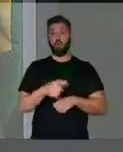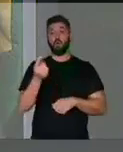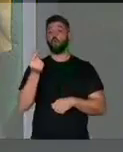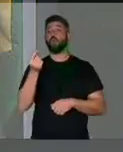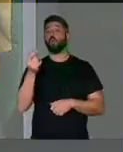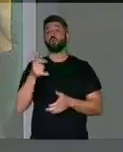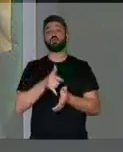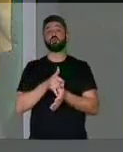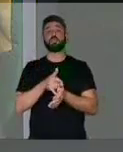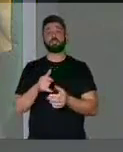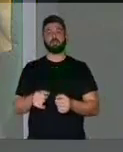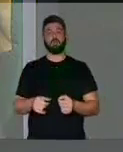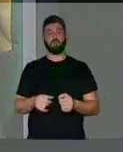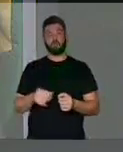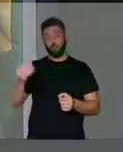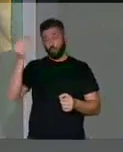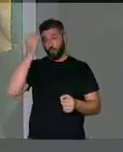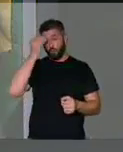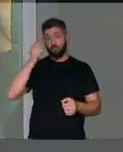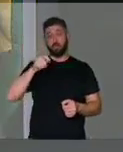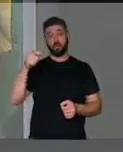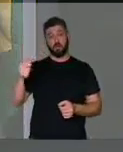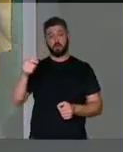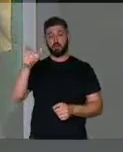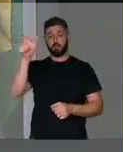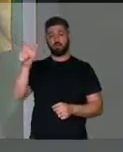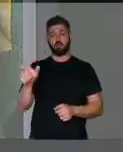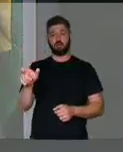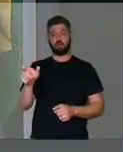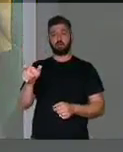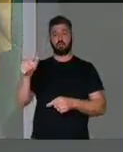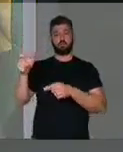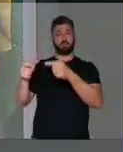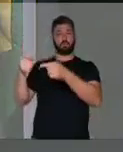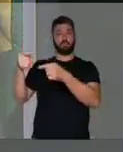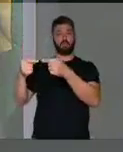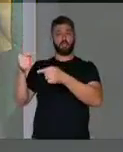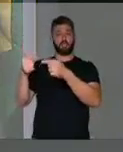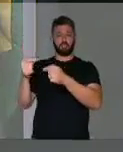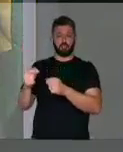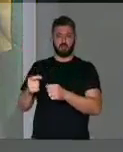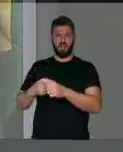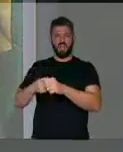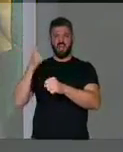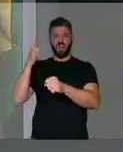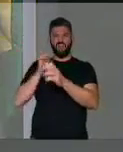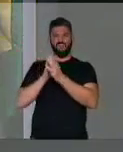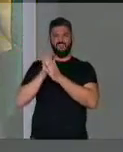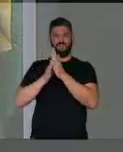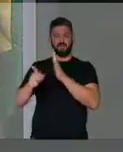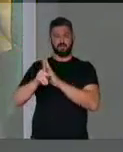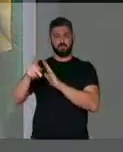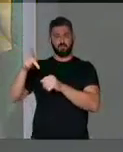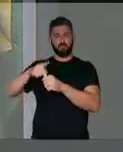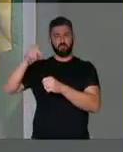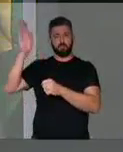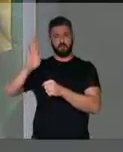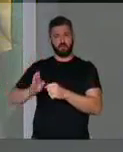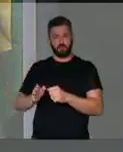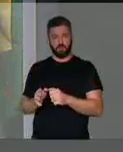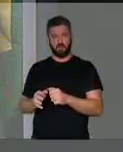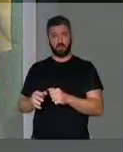diesel. Culpa única e exclusivamente de uma política de lucro desmesurado pela Petrobras.